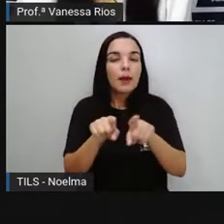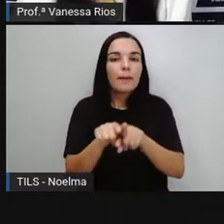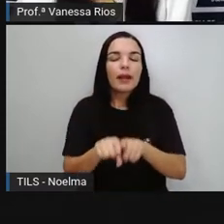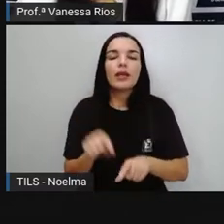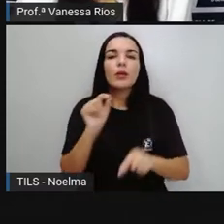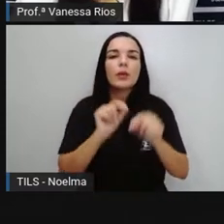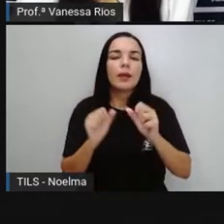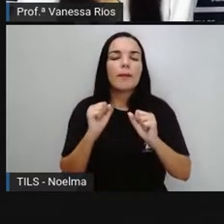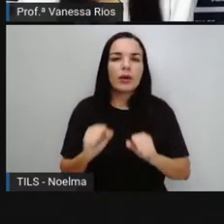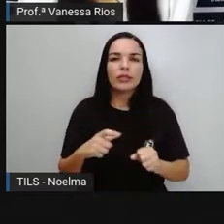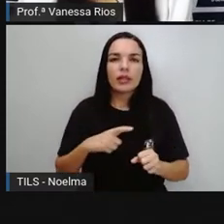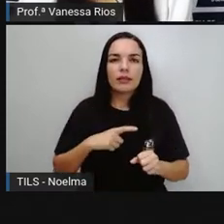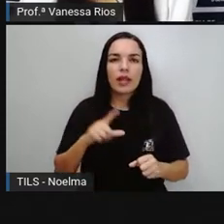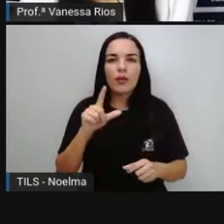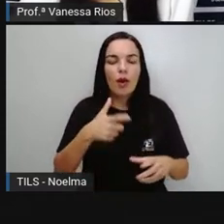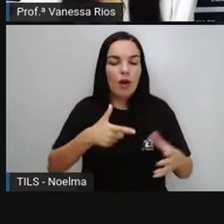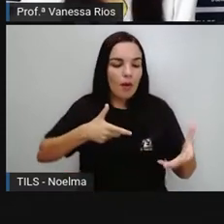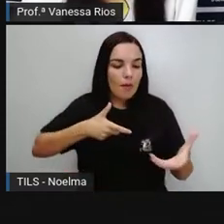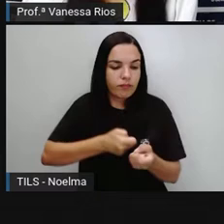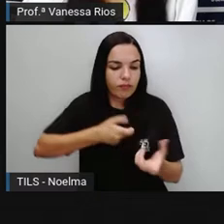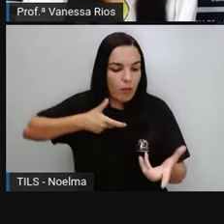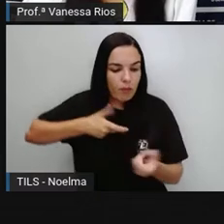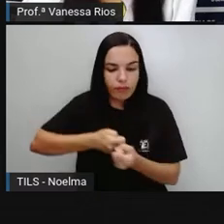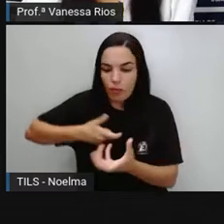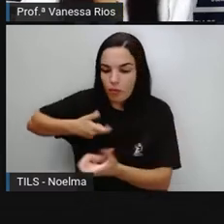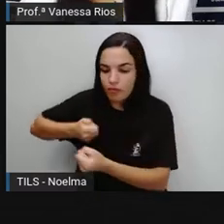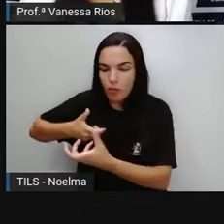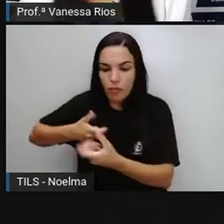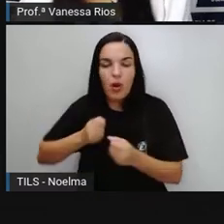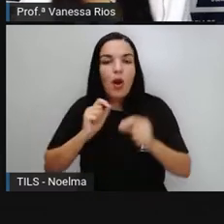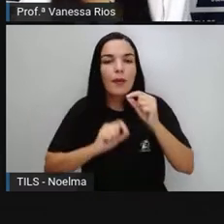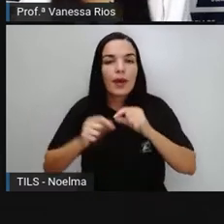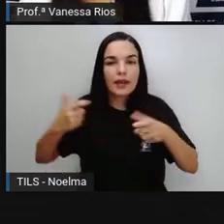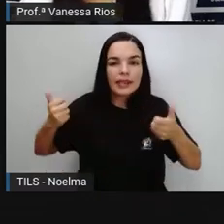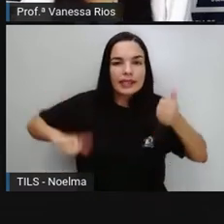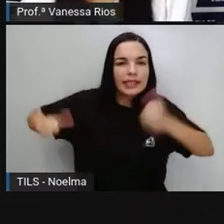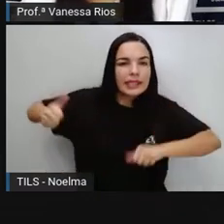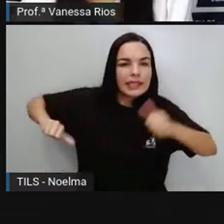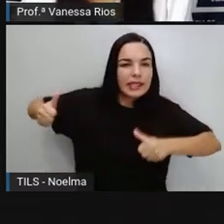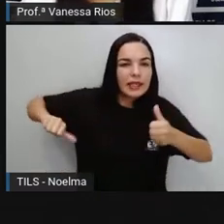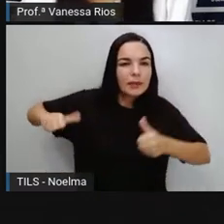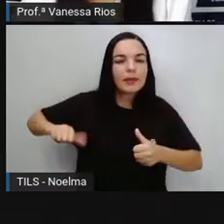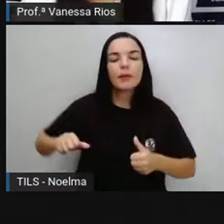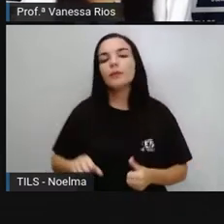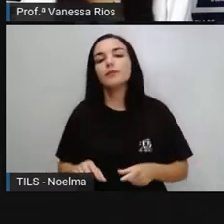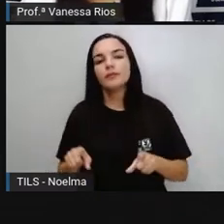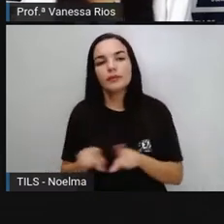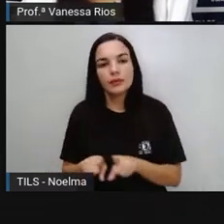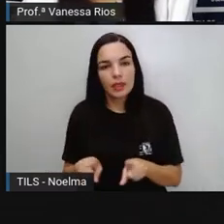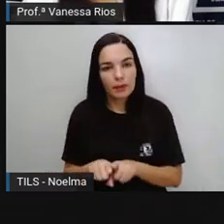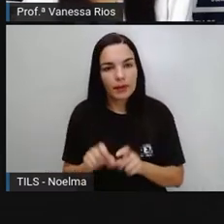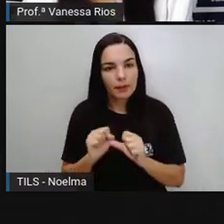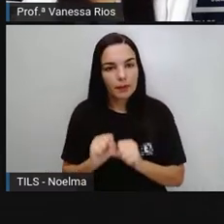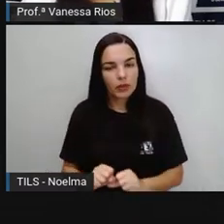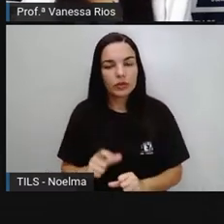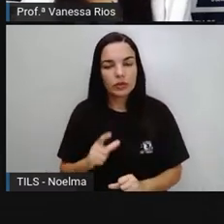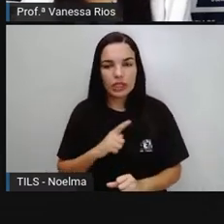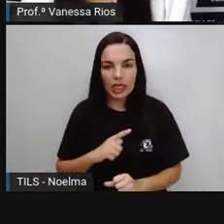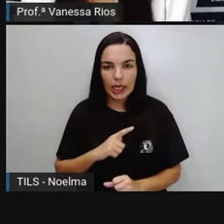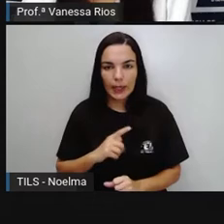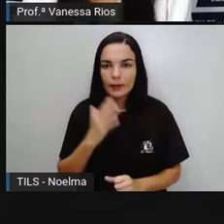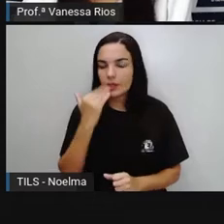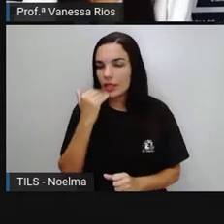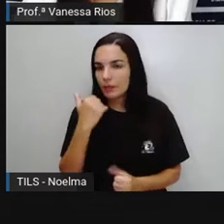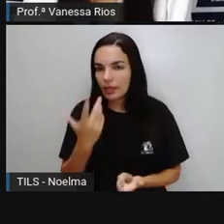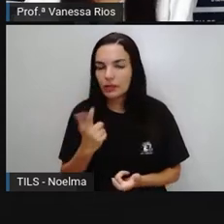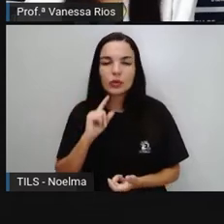Químicos Que podem No próprio Processo De transporte De coleta Produtos químicos Contaminarem